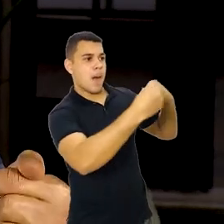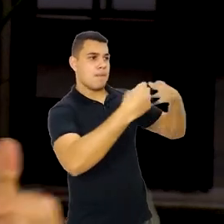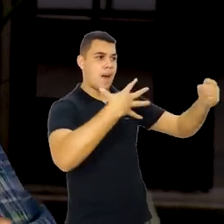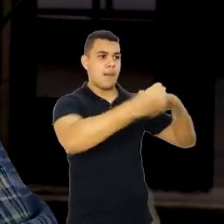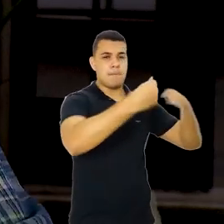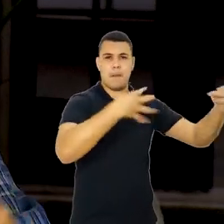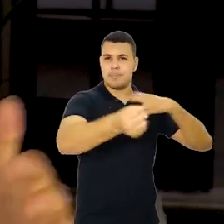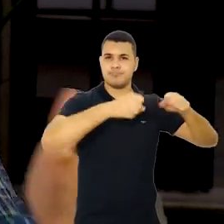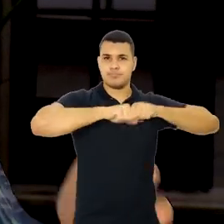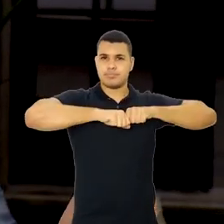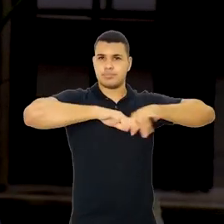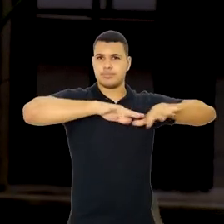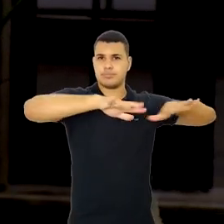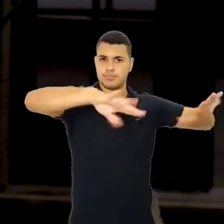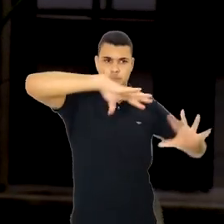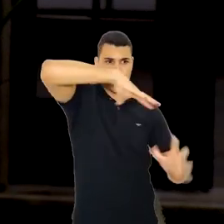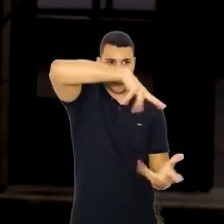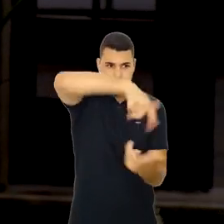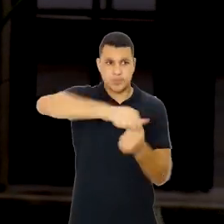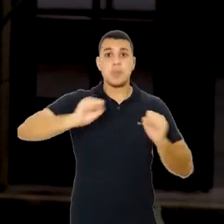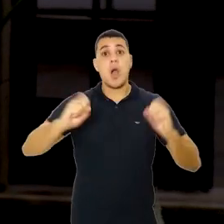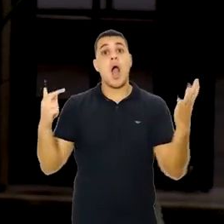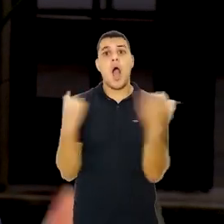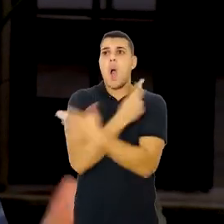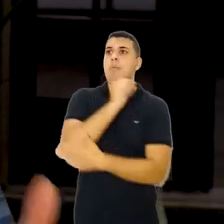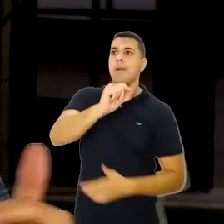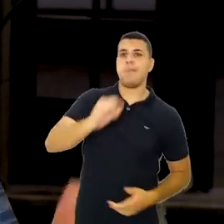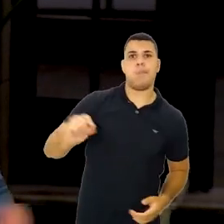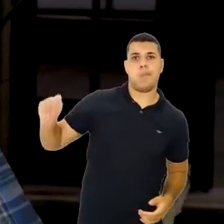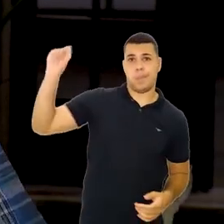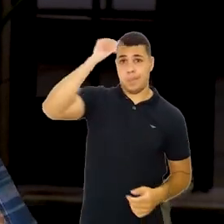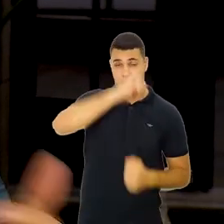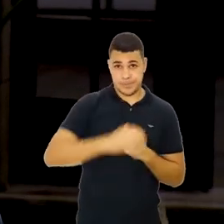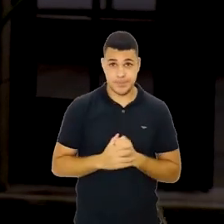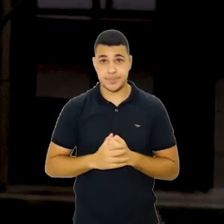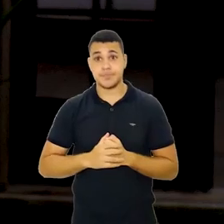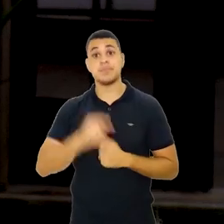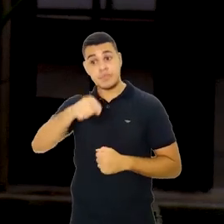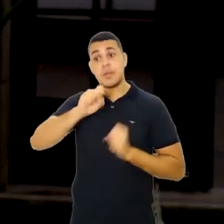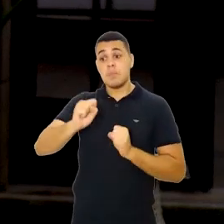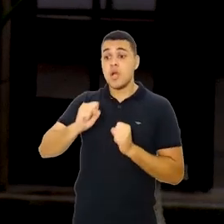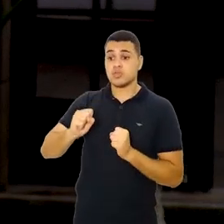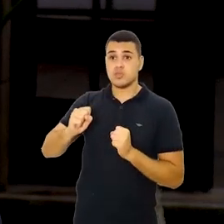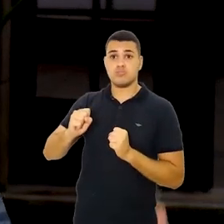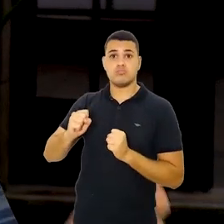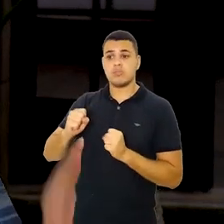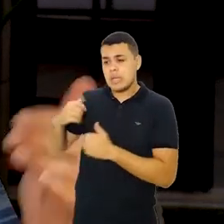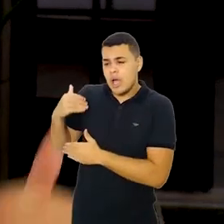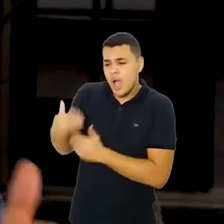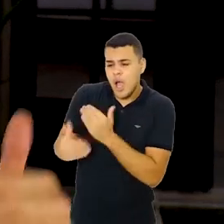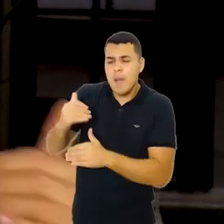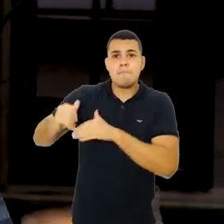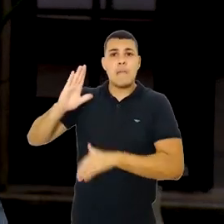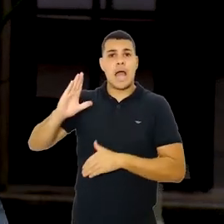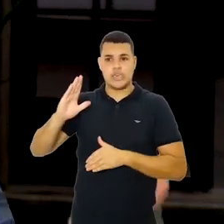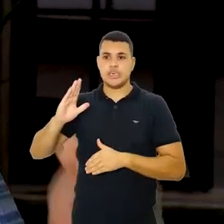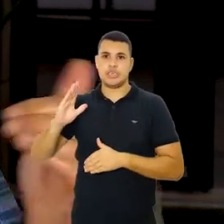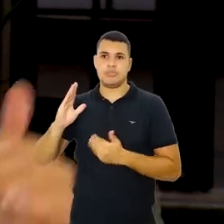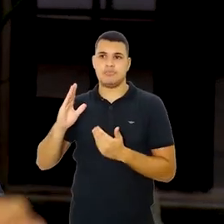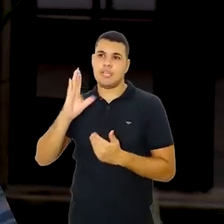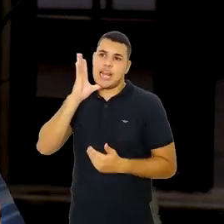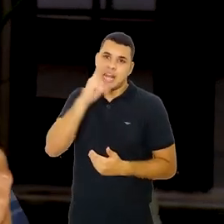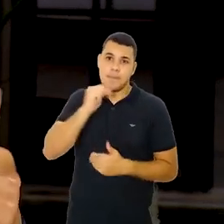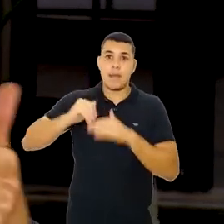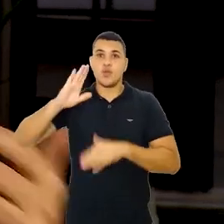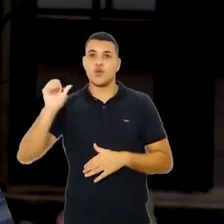vai se propagar numa cadeia do processo infeccioso que pode levar a um grande número de casos. Embora ela se propague